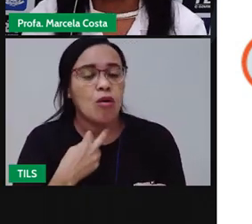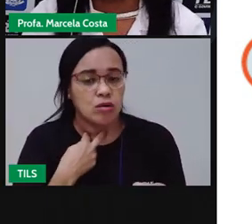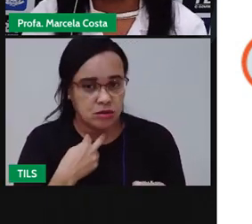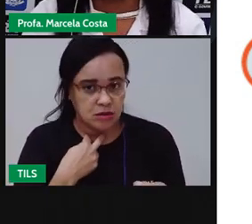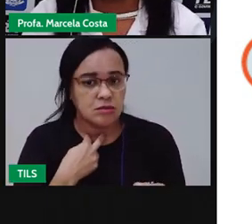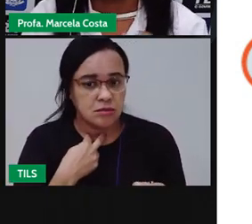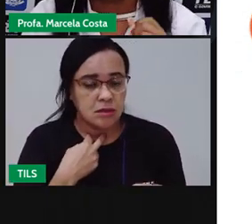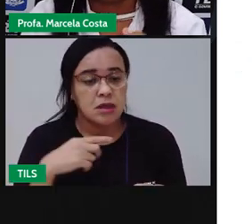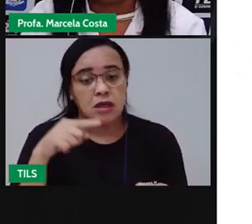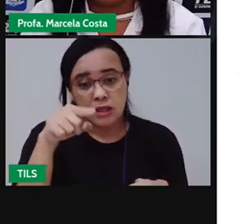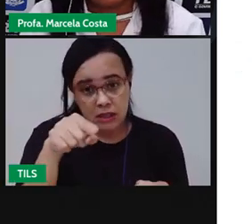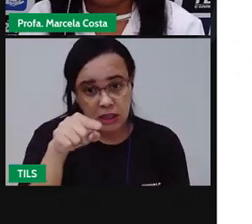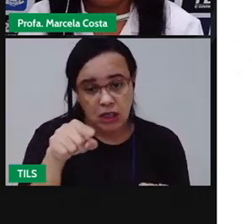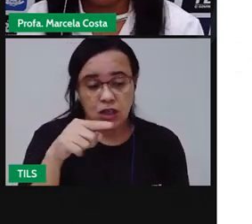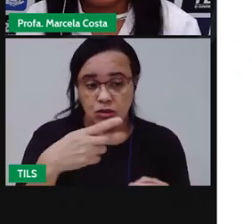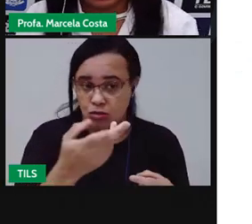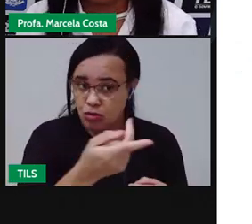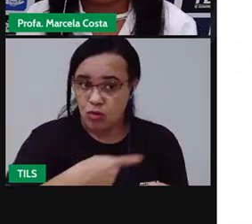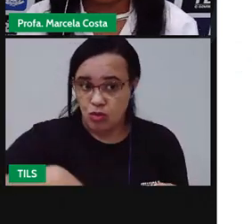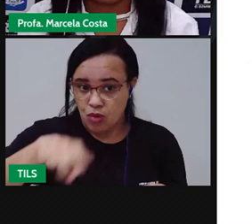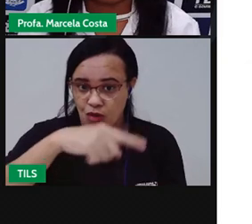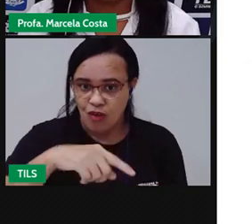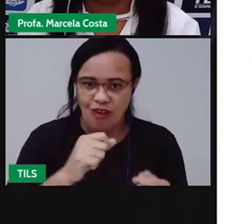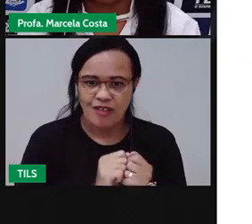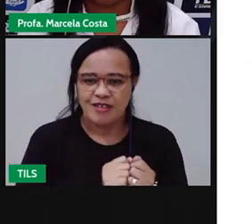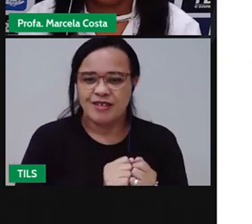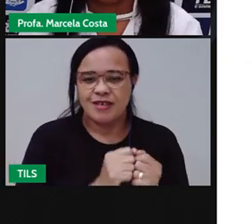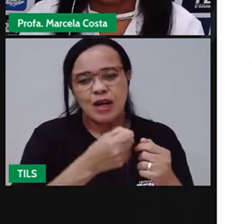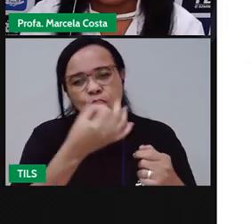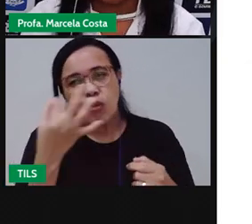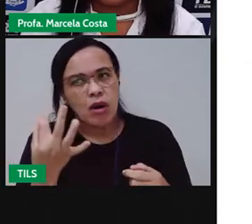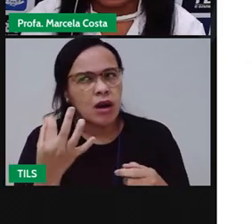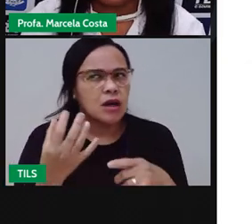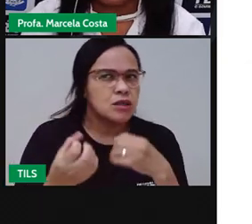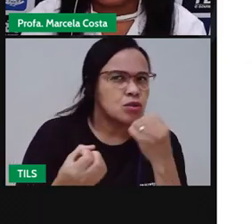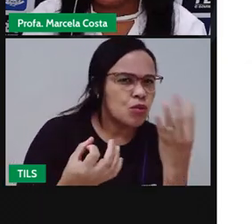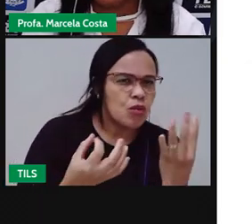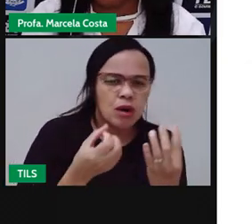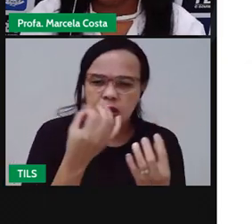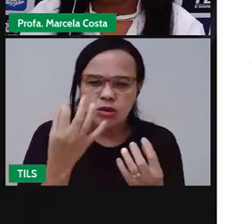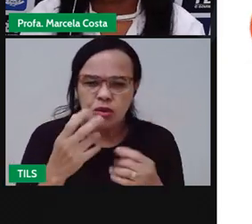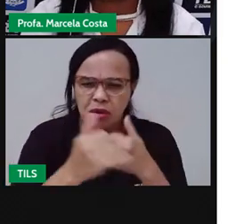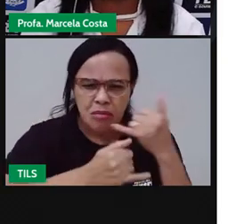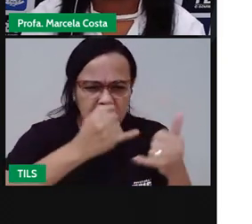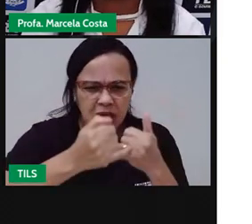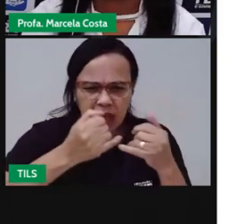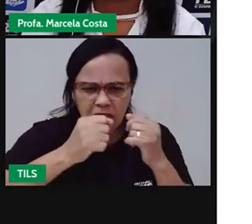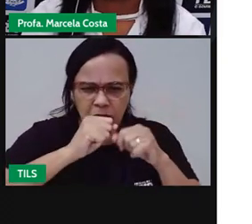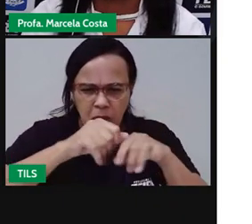E vai colocar a representação do número ao lado. Tá bom?